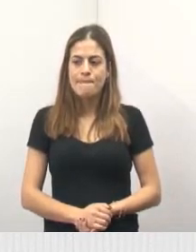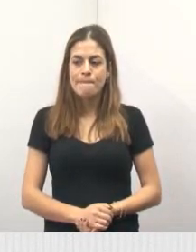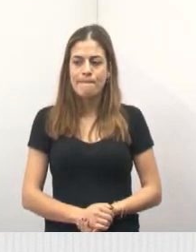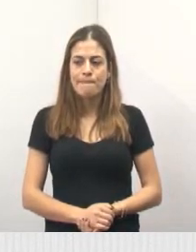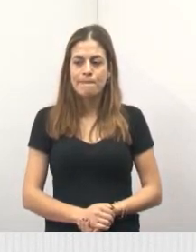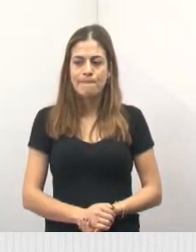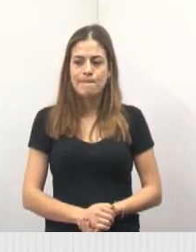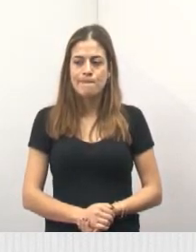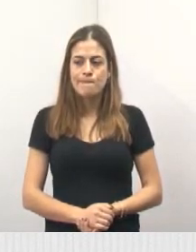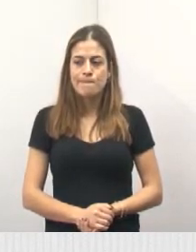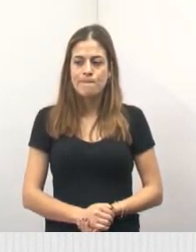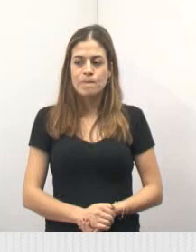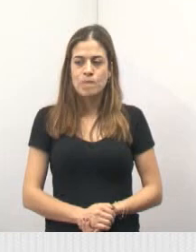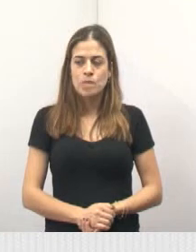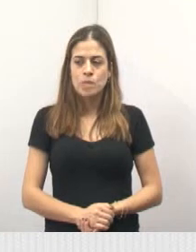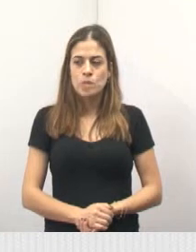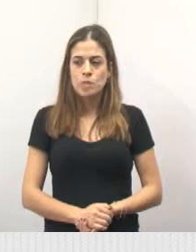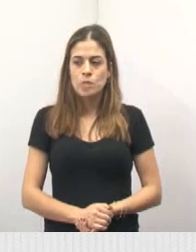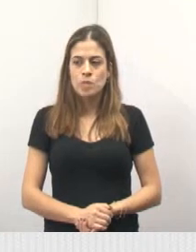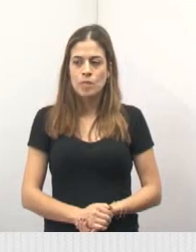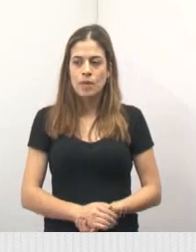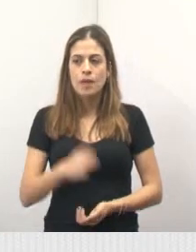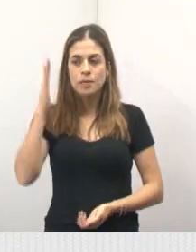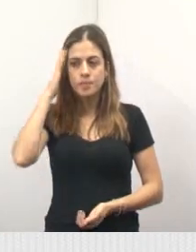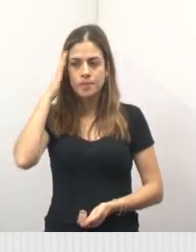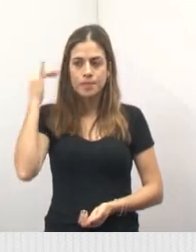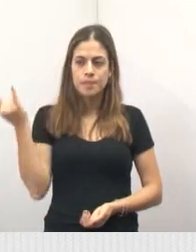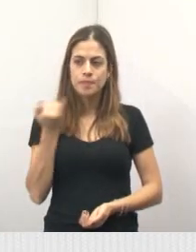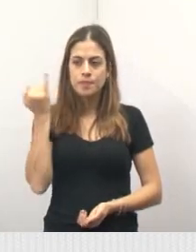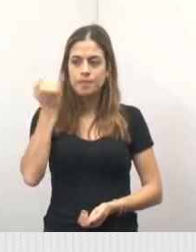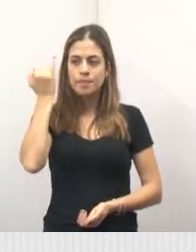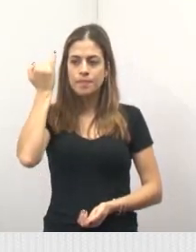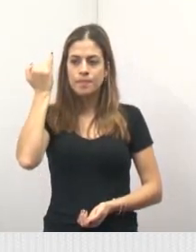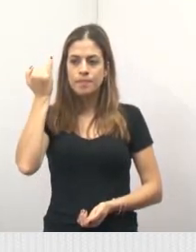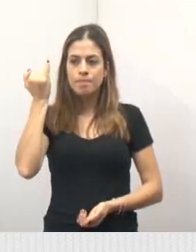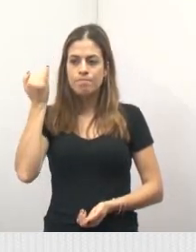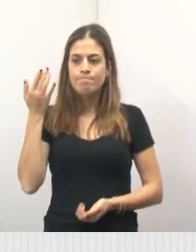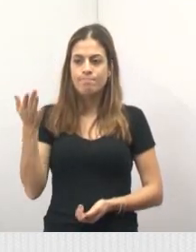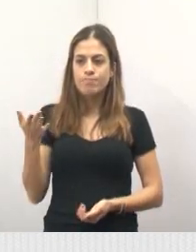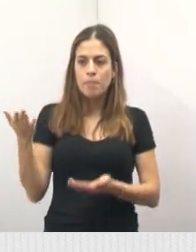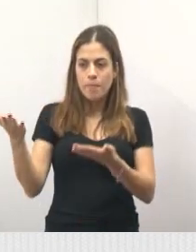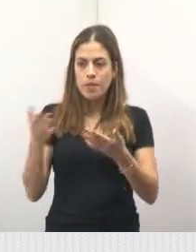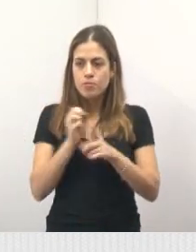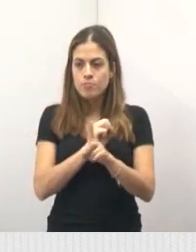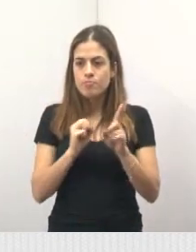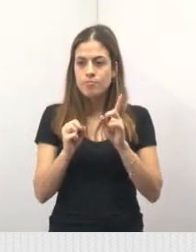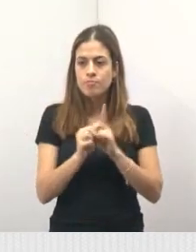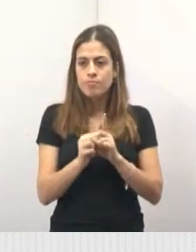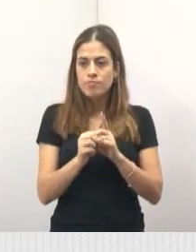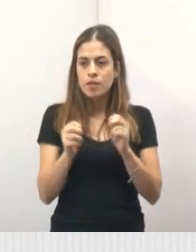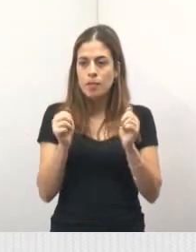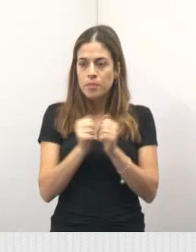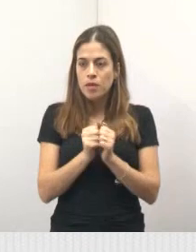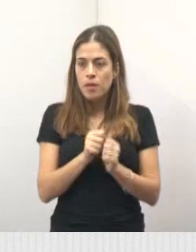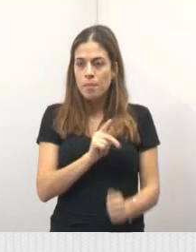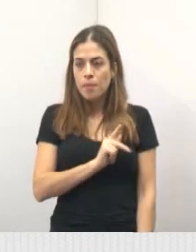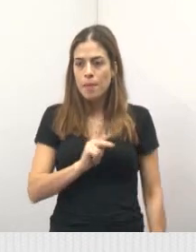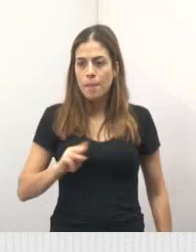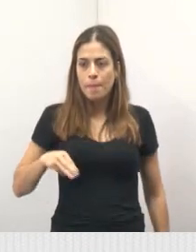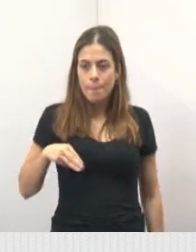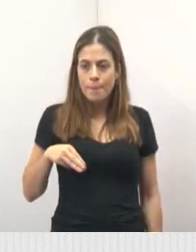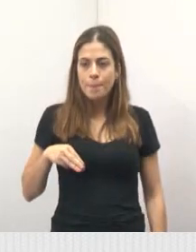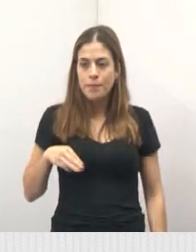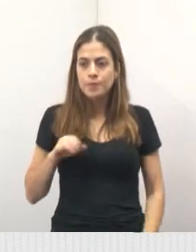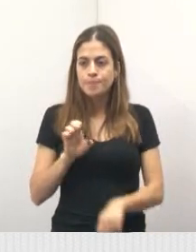todos nós sabemos a importância dessa corporação para a sociedade que faz parte da Polícia Militar do Estado de São Paulo